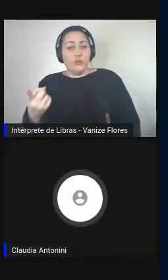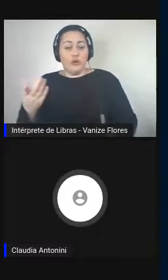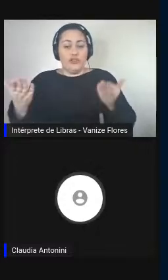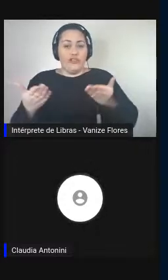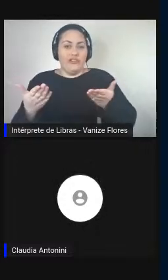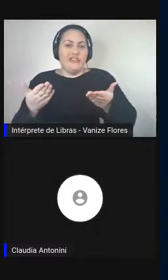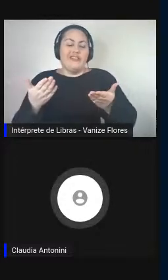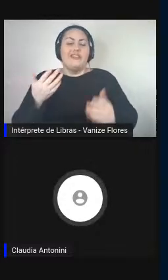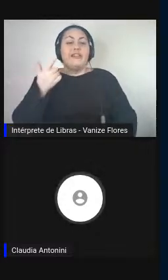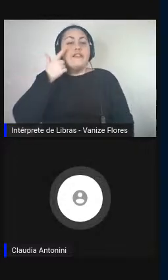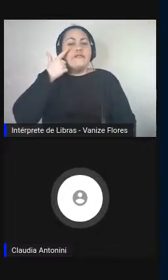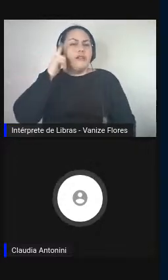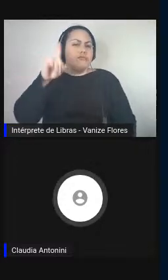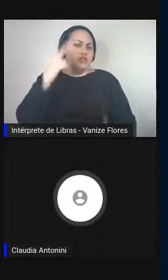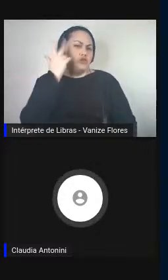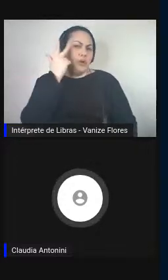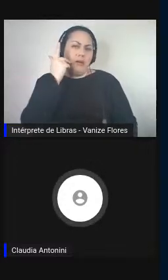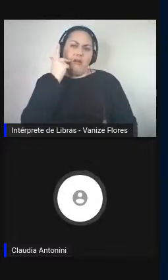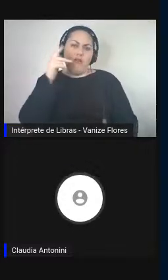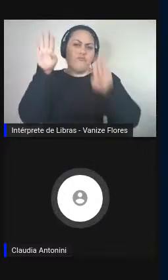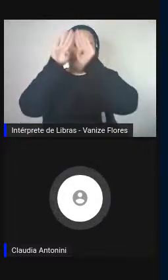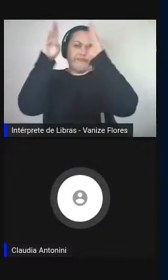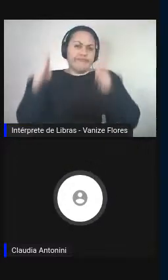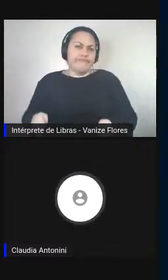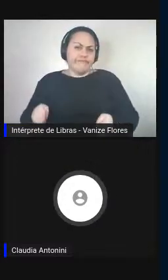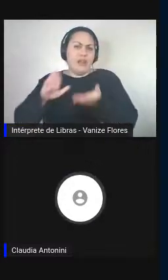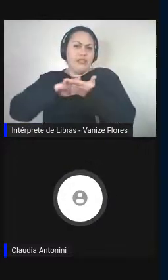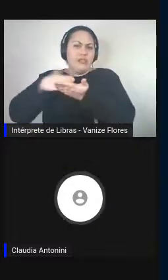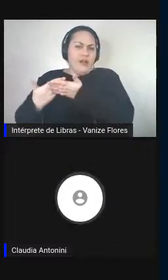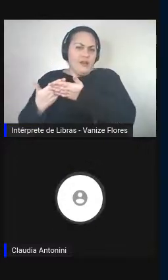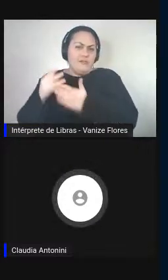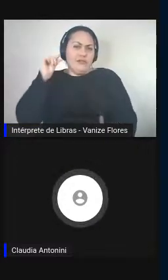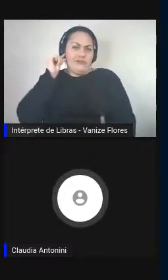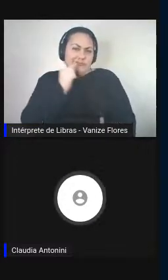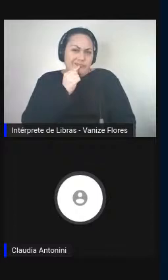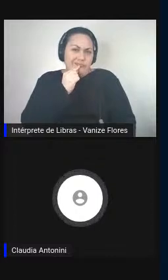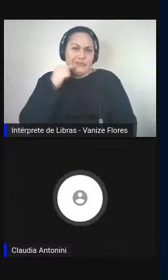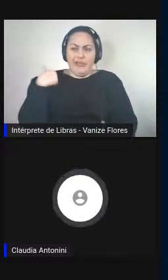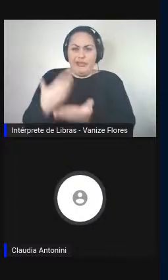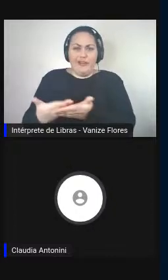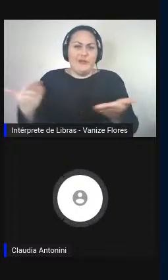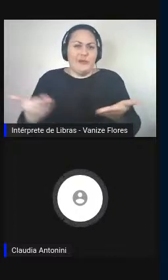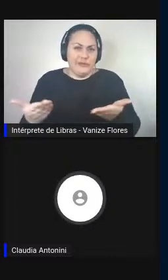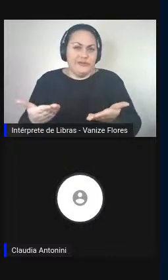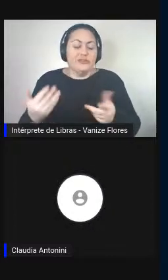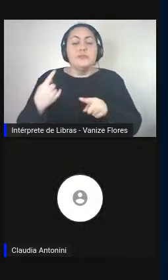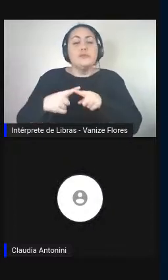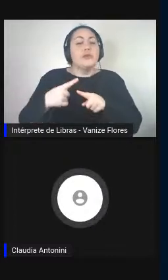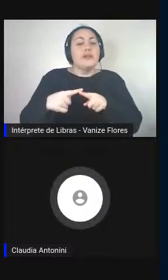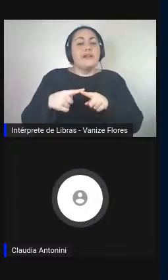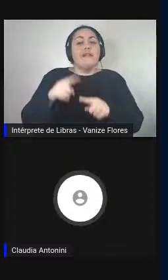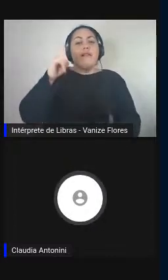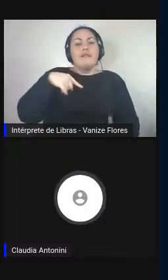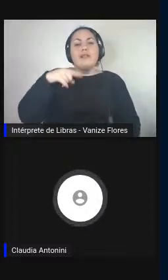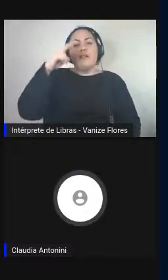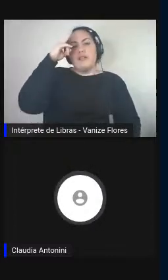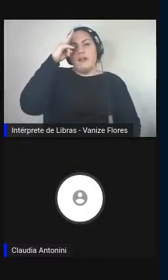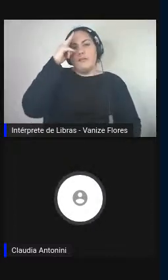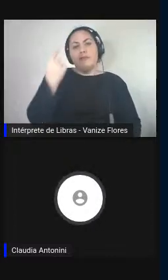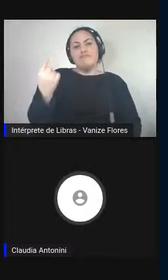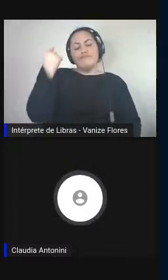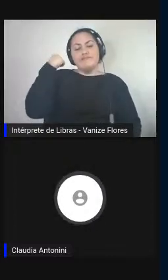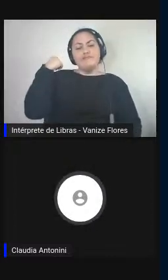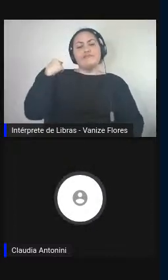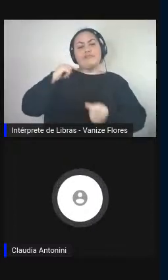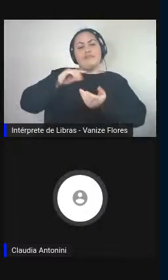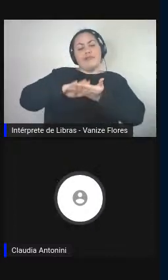interpretação. Se tratou de uma revolução tecnológica, o intérprete que antes, fundamentalmente, a nível de conferência